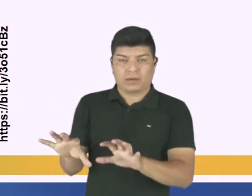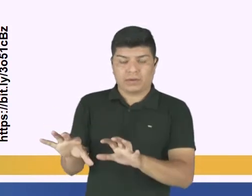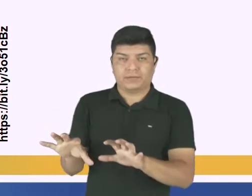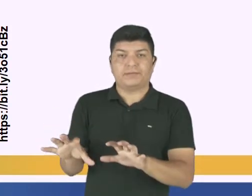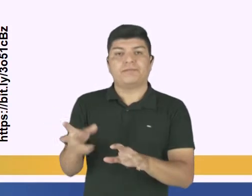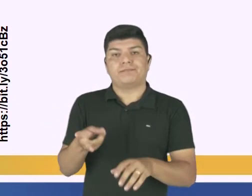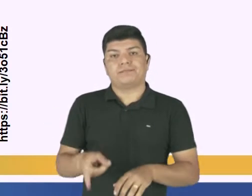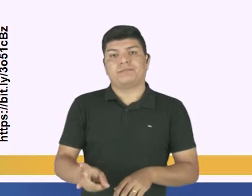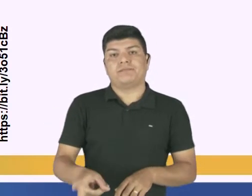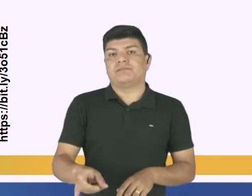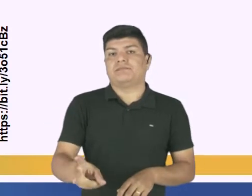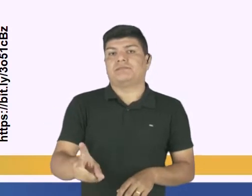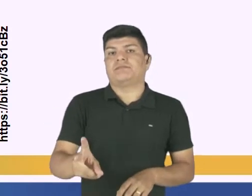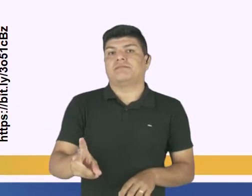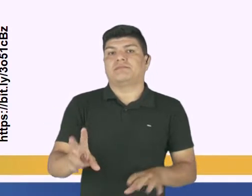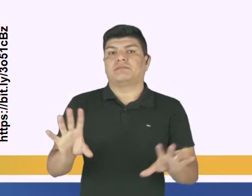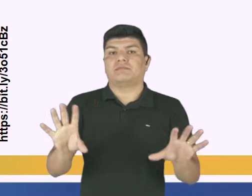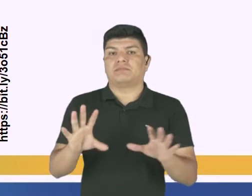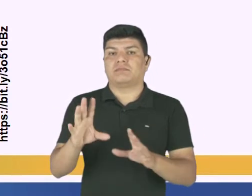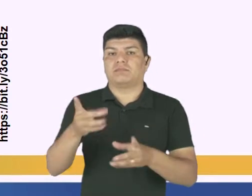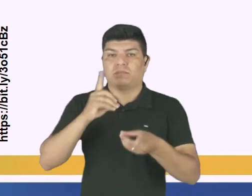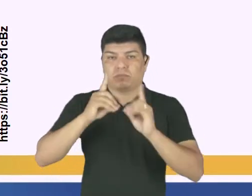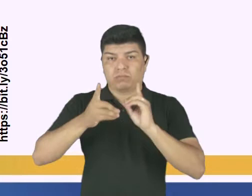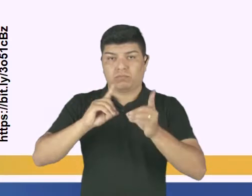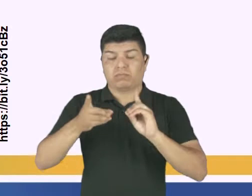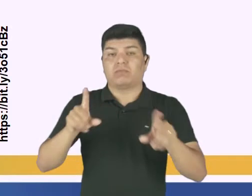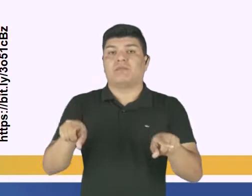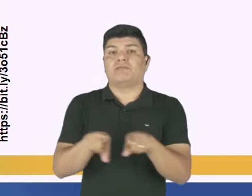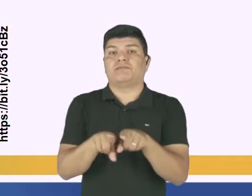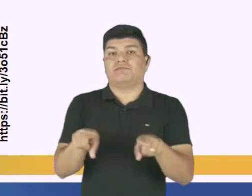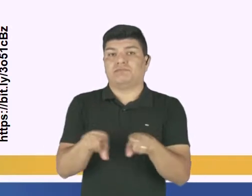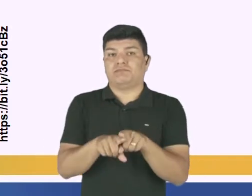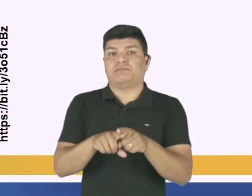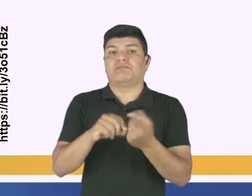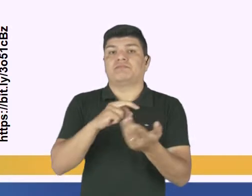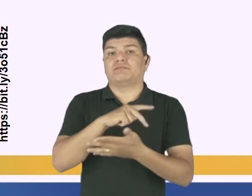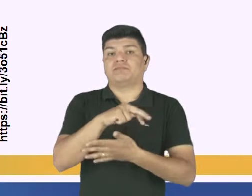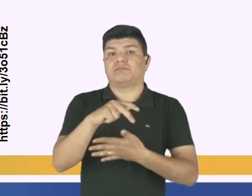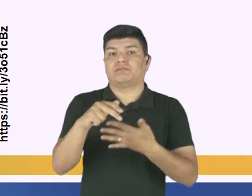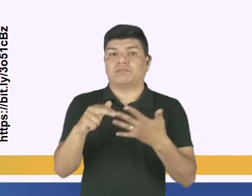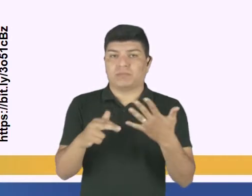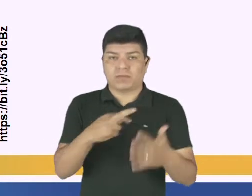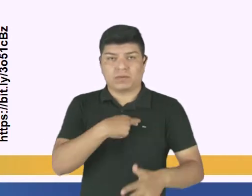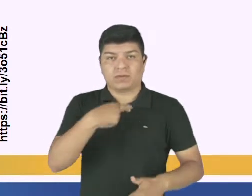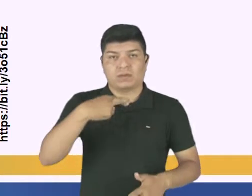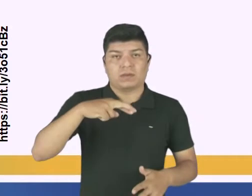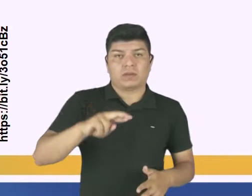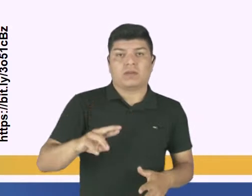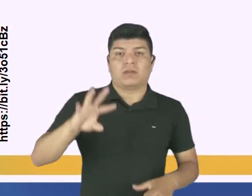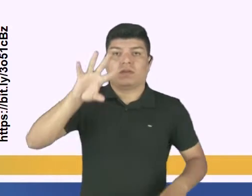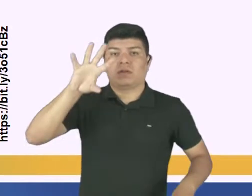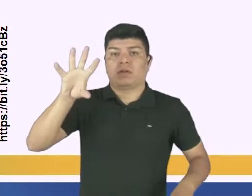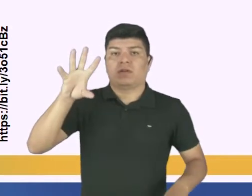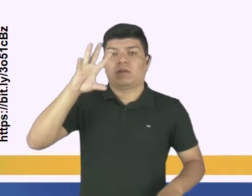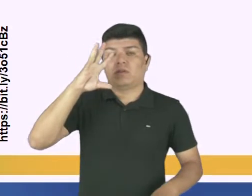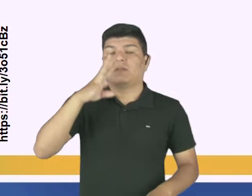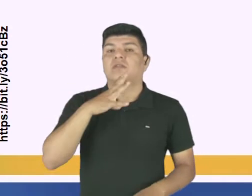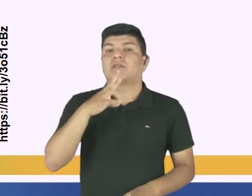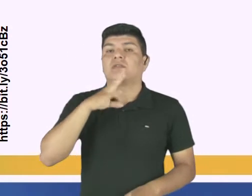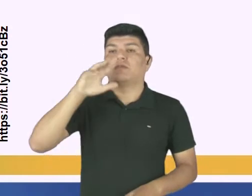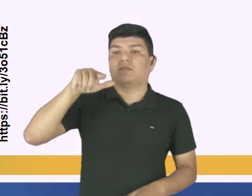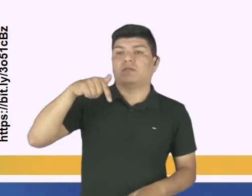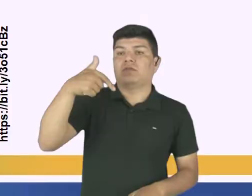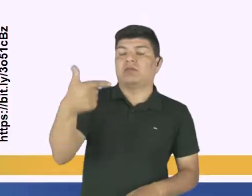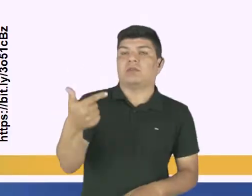permanente, aberto ao diálogo. Então, a diversidade religiosa é o reconhecimento do outro.